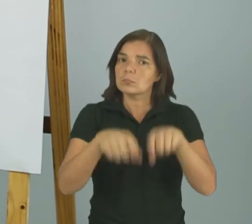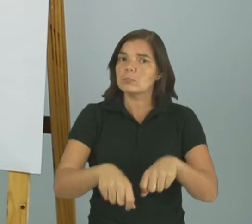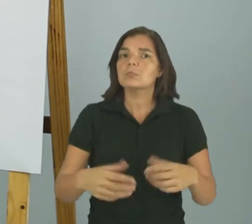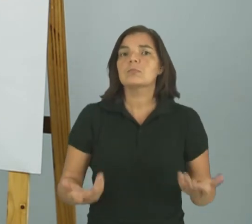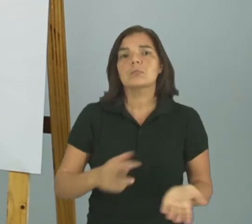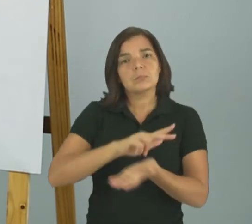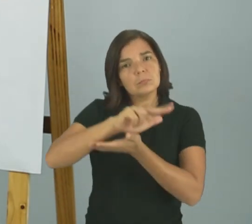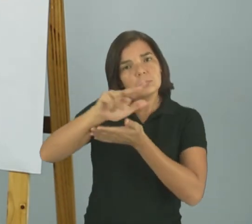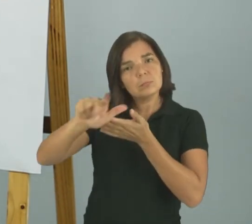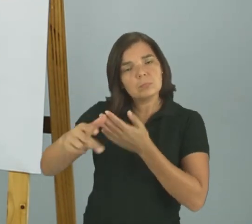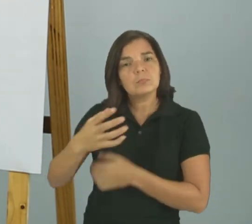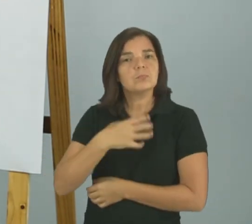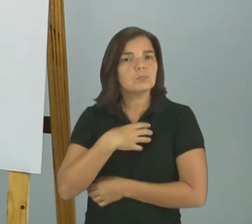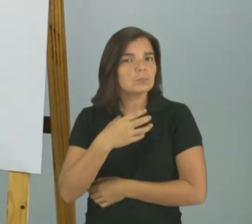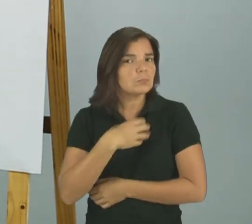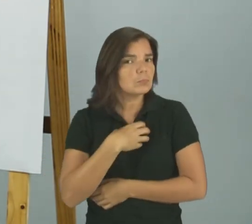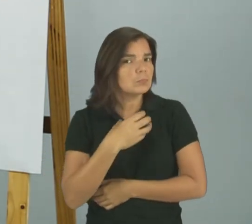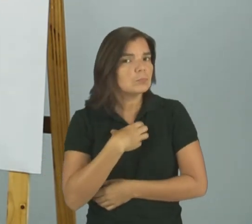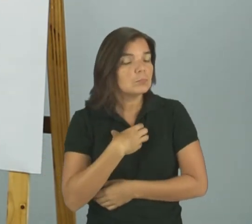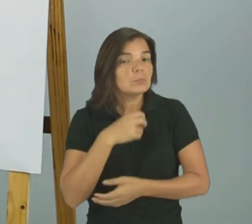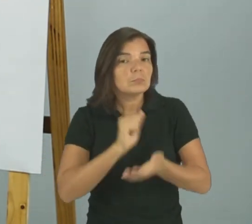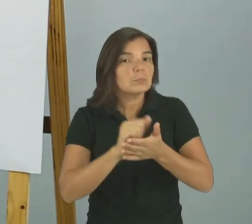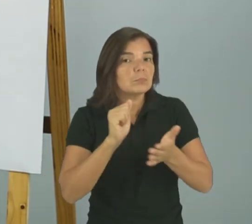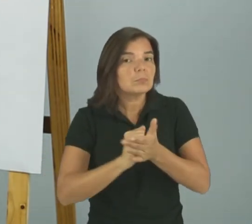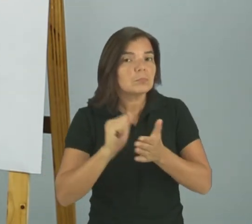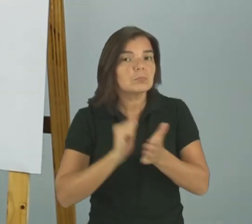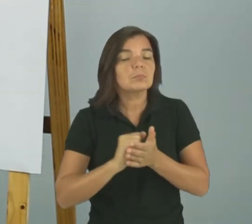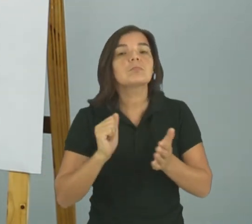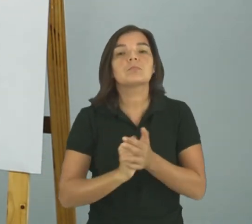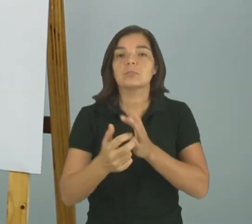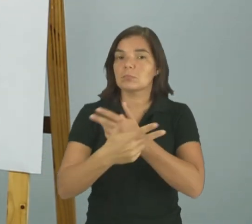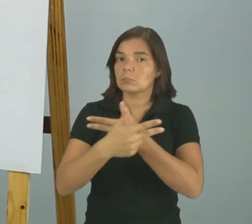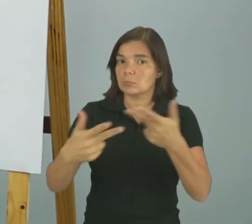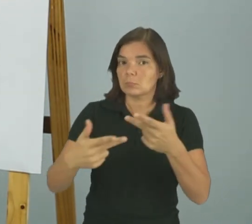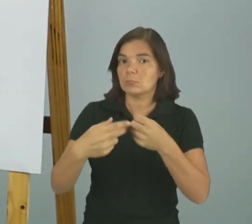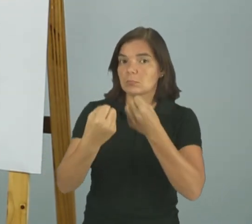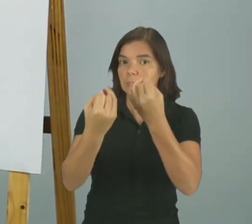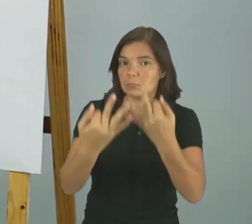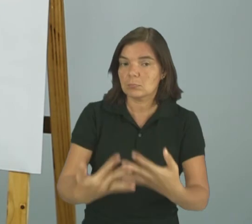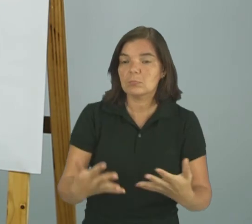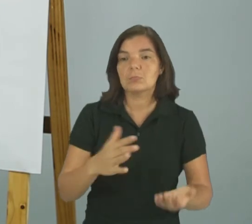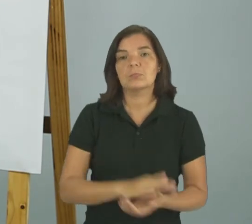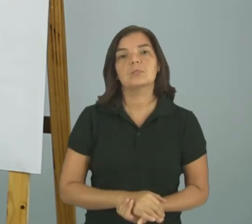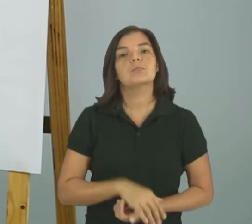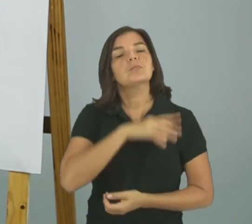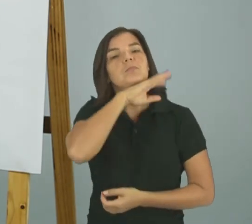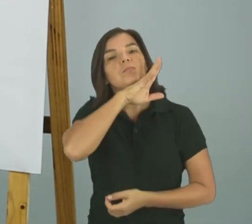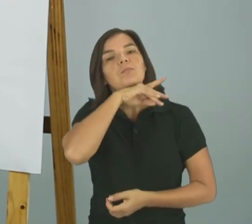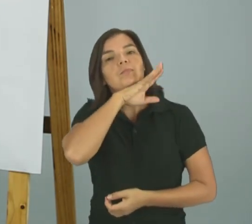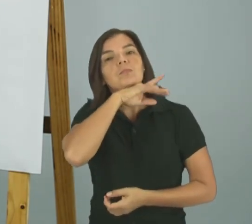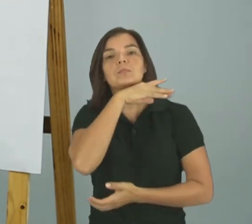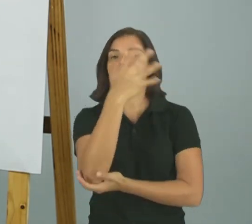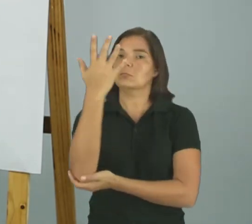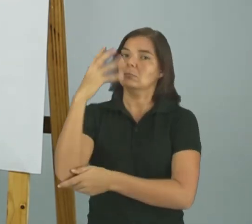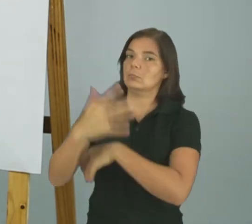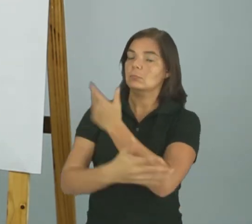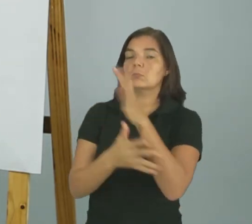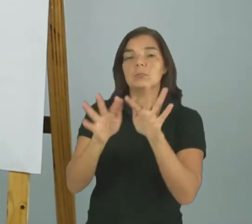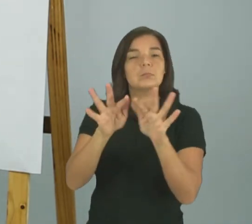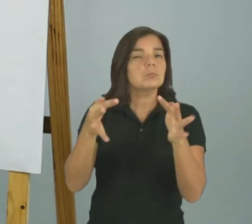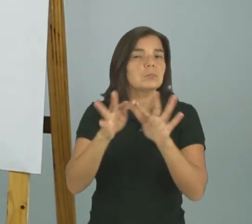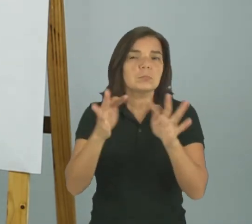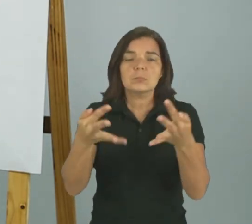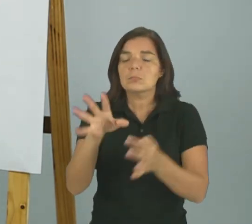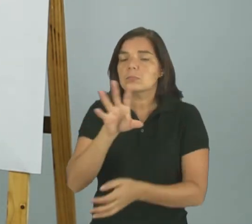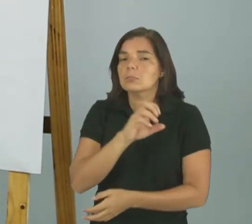várias formas Para descrevermos Essas coisas que eu citei Animal Ou planta Ou simplesmente Um amor